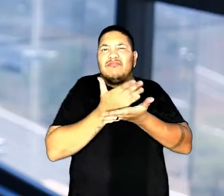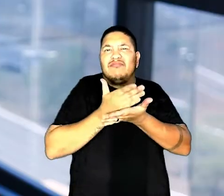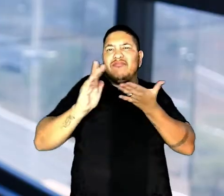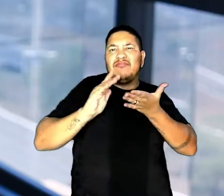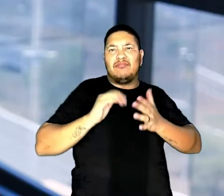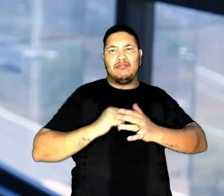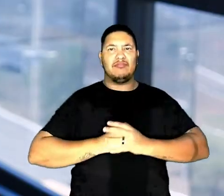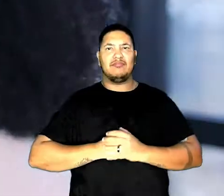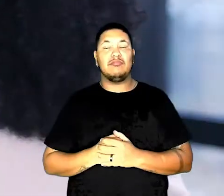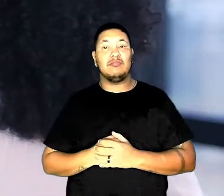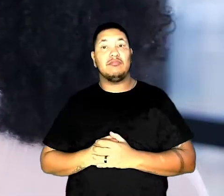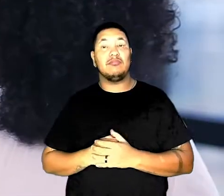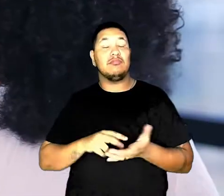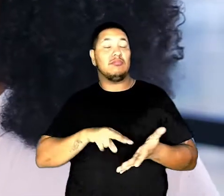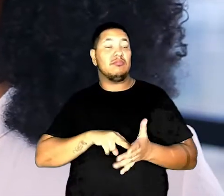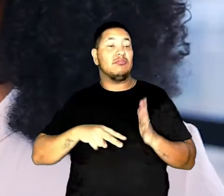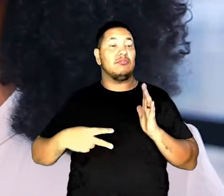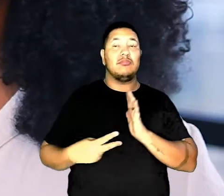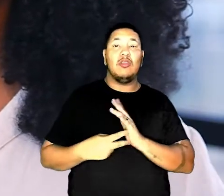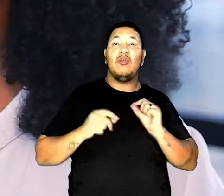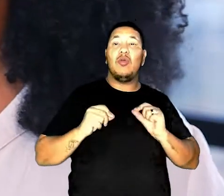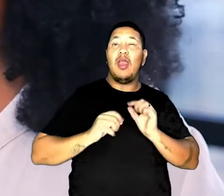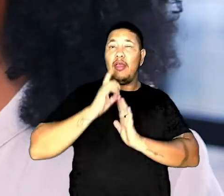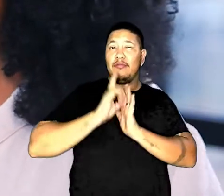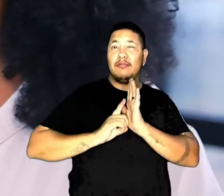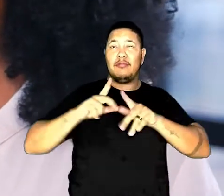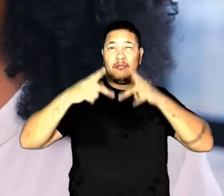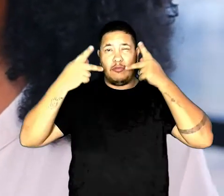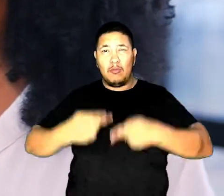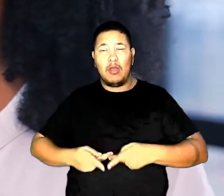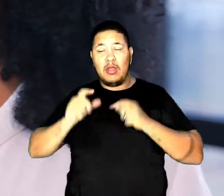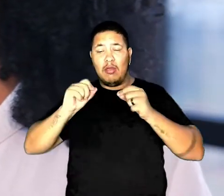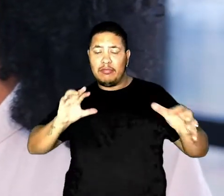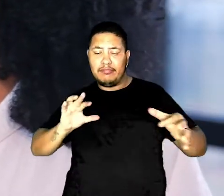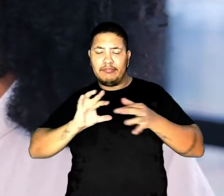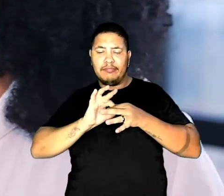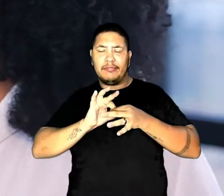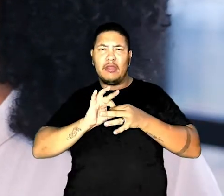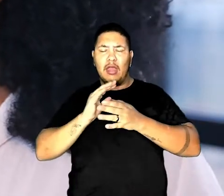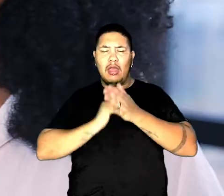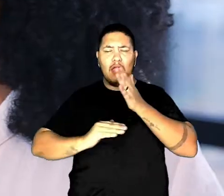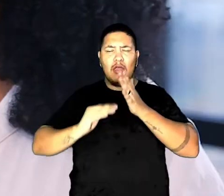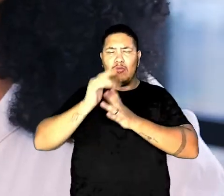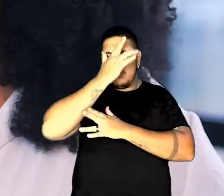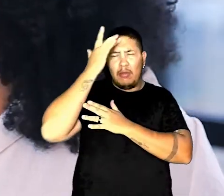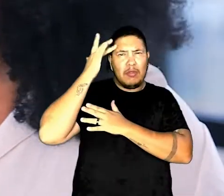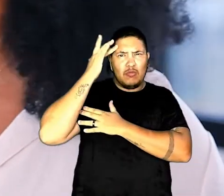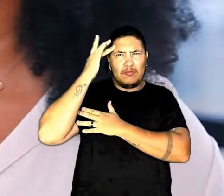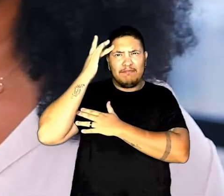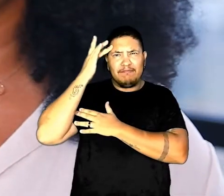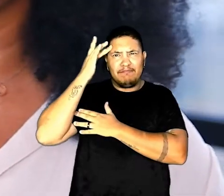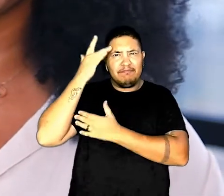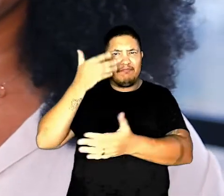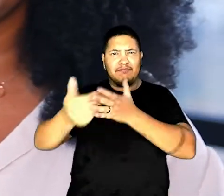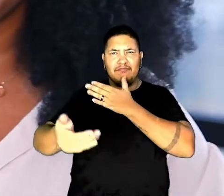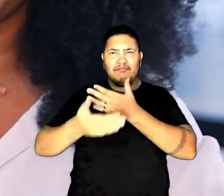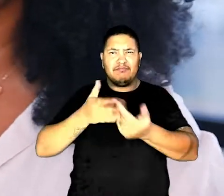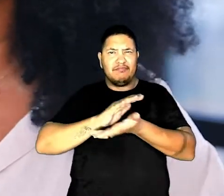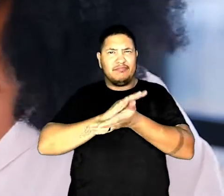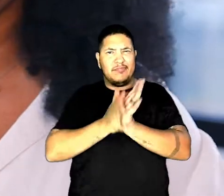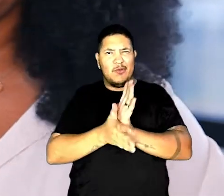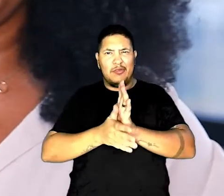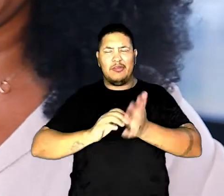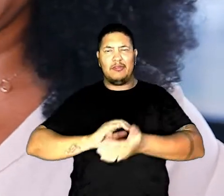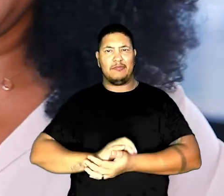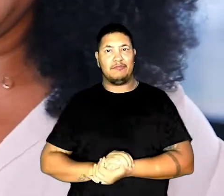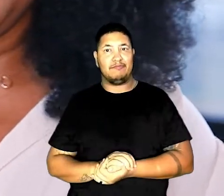qualquer distinção. Em outras palavras, direitos humanos são aqueles inerentes a todos os seres humanos, sem